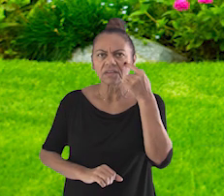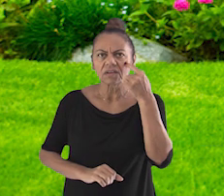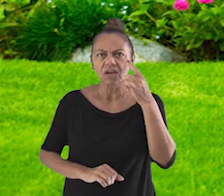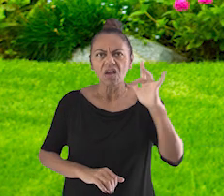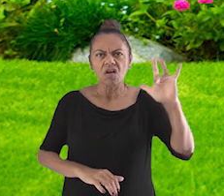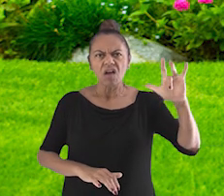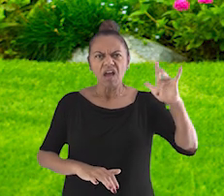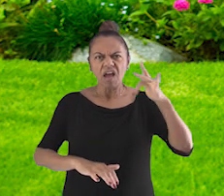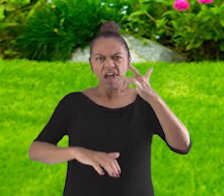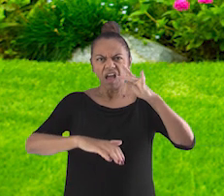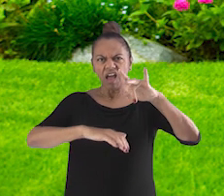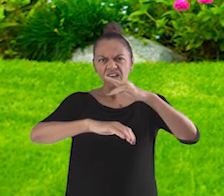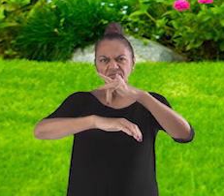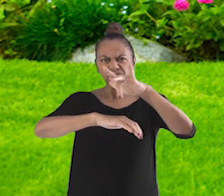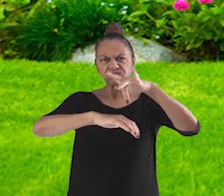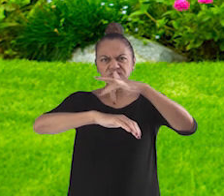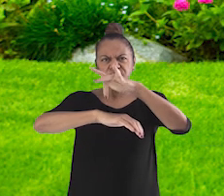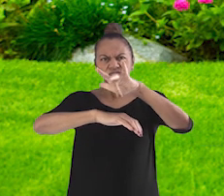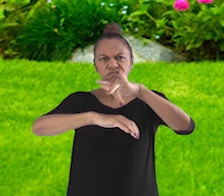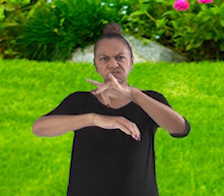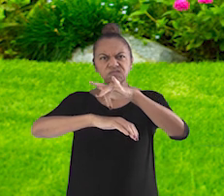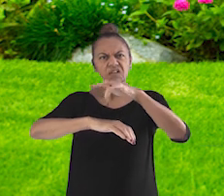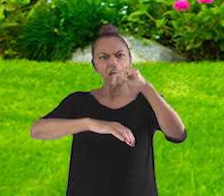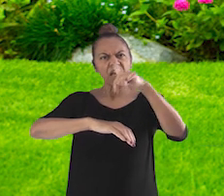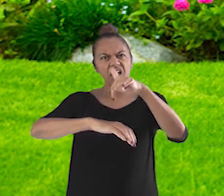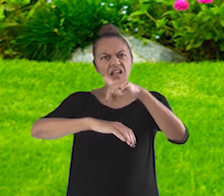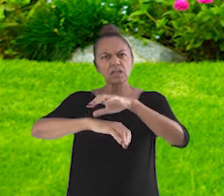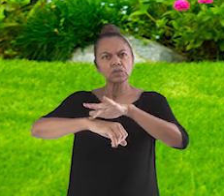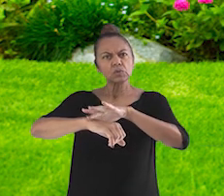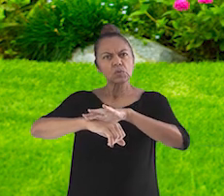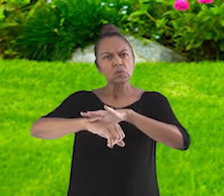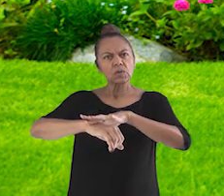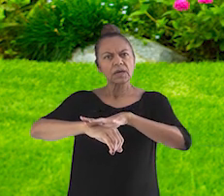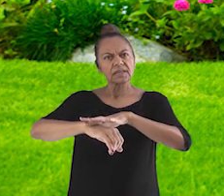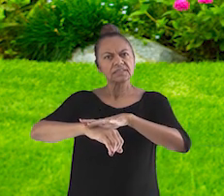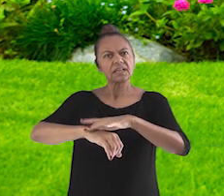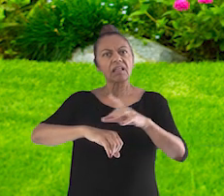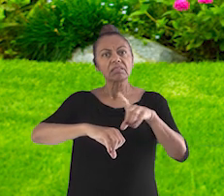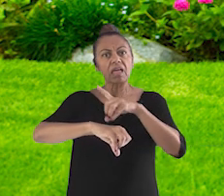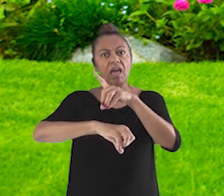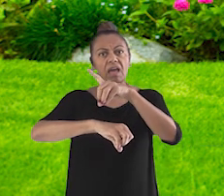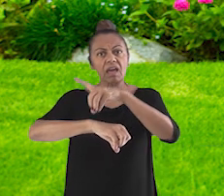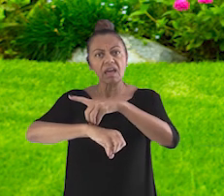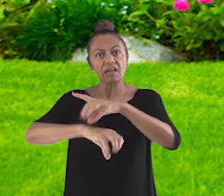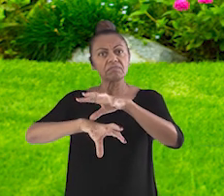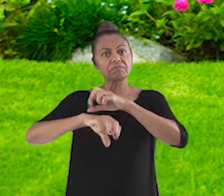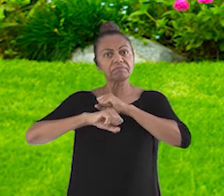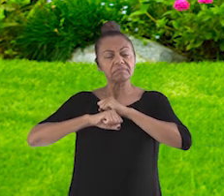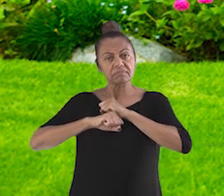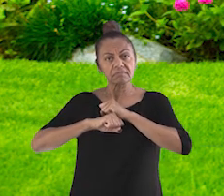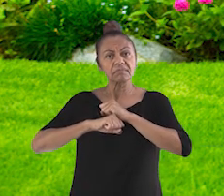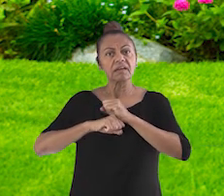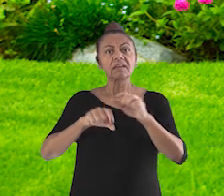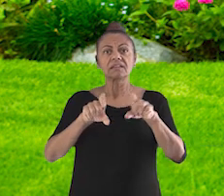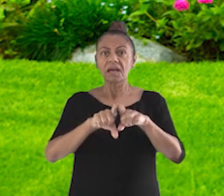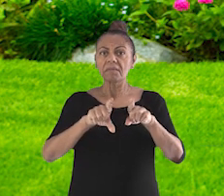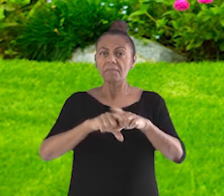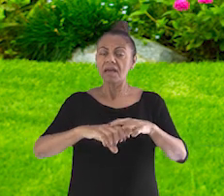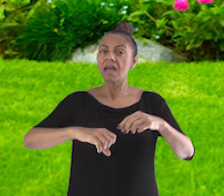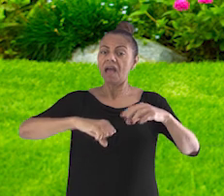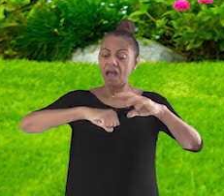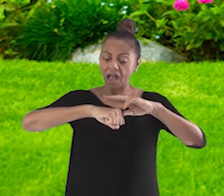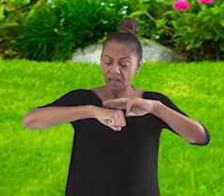Vocês viram? O Aedes aegypti, além de poder transmitir a dengue, também pode transmitir outras doenças,